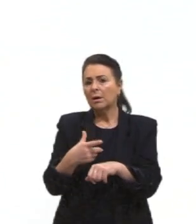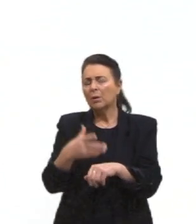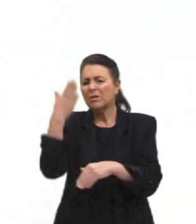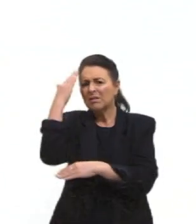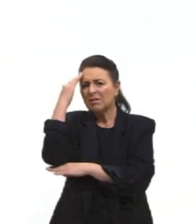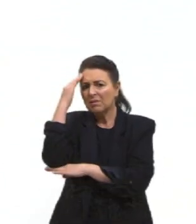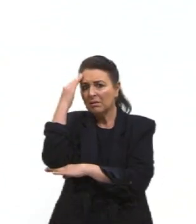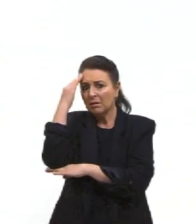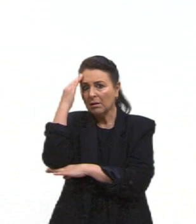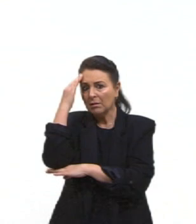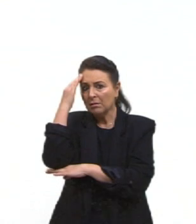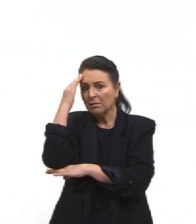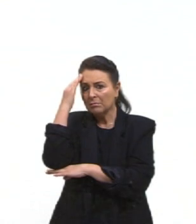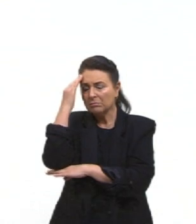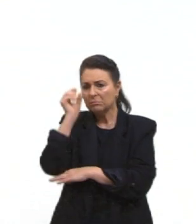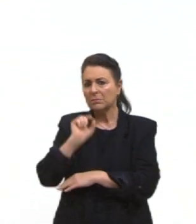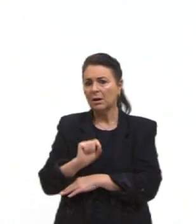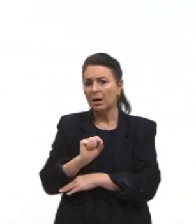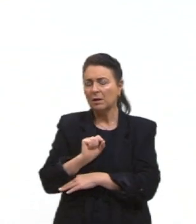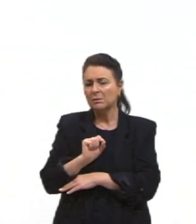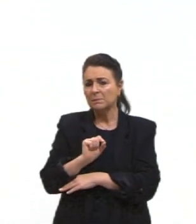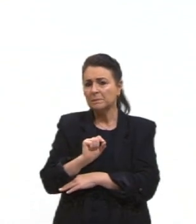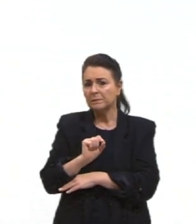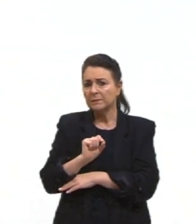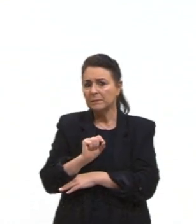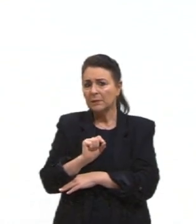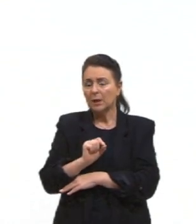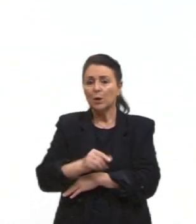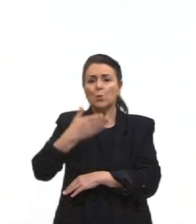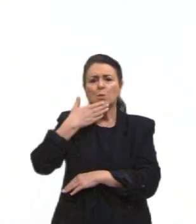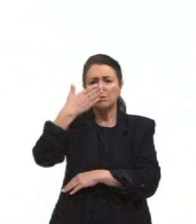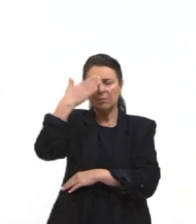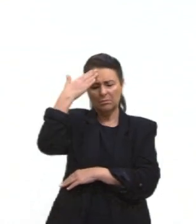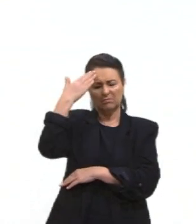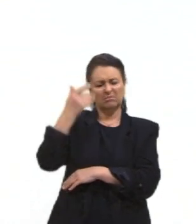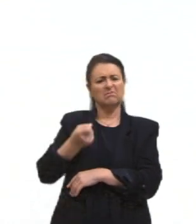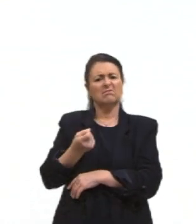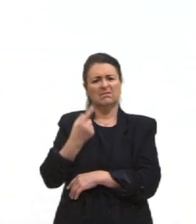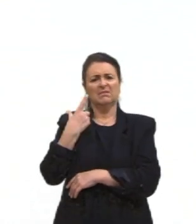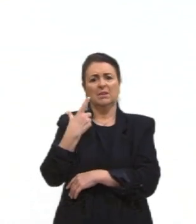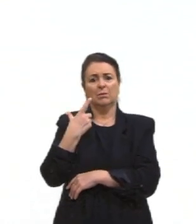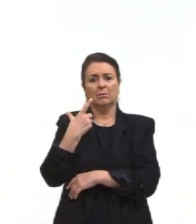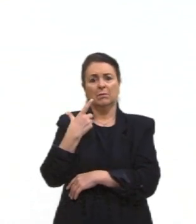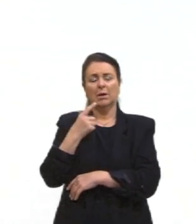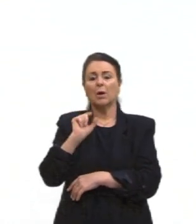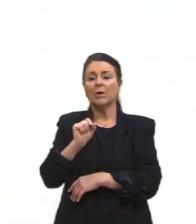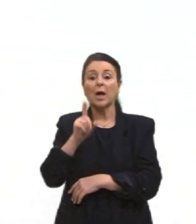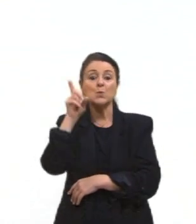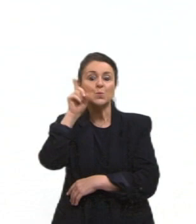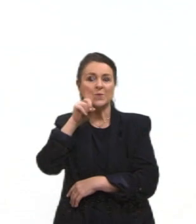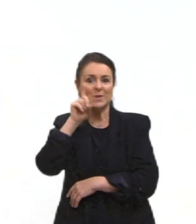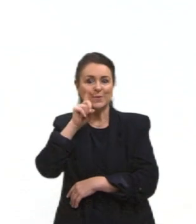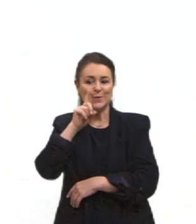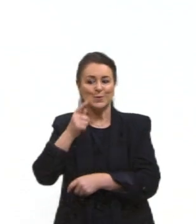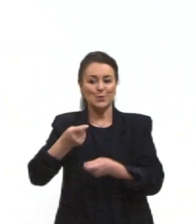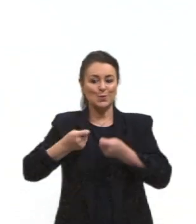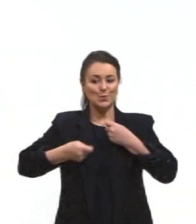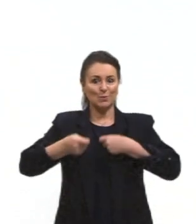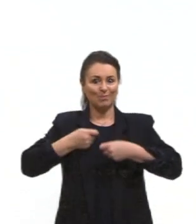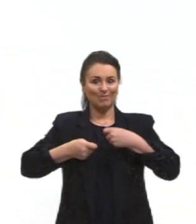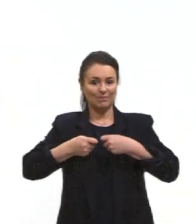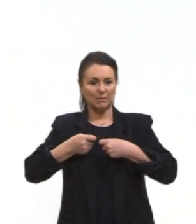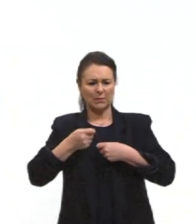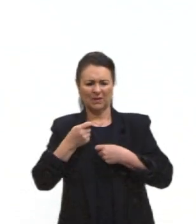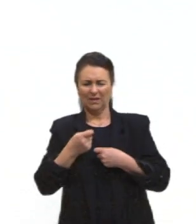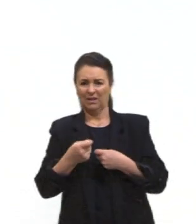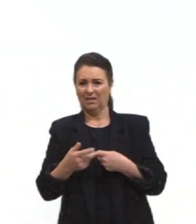esses, esse pessoal árabe, né, pô, é um posto avançado dos Estados Unidos, né, então eles já ficam tudo